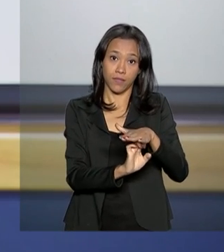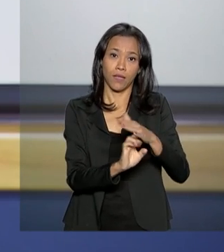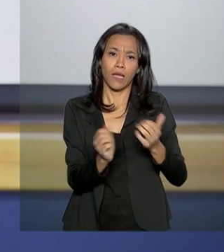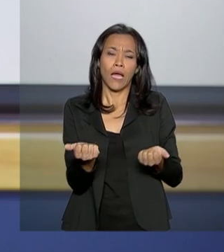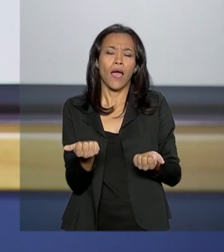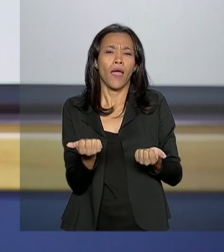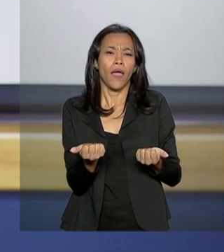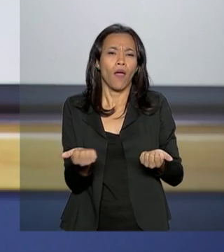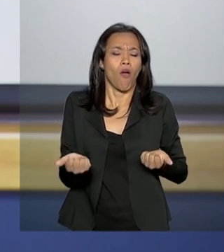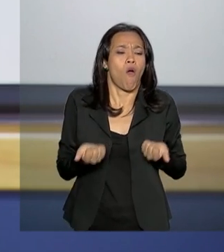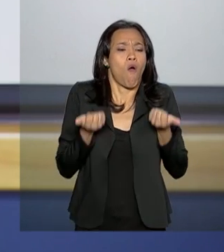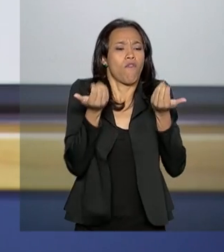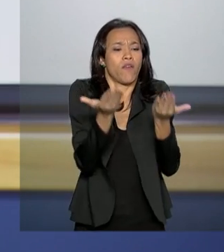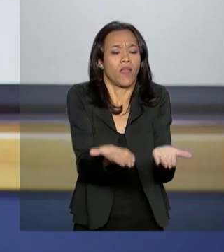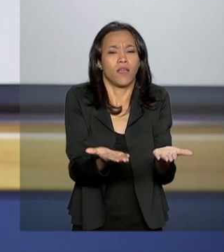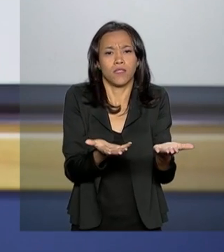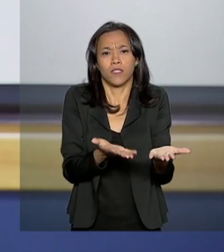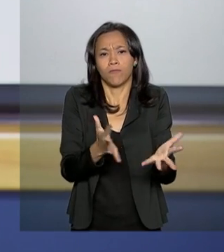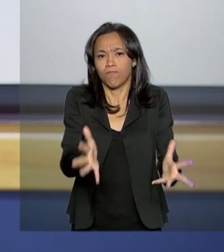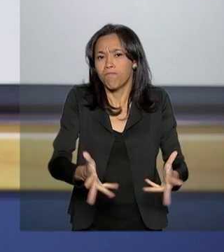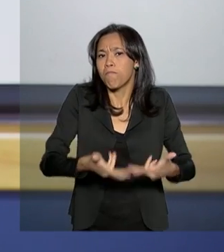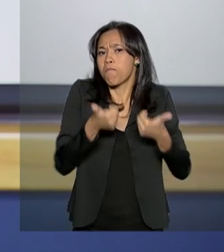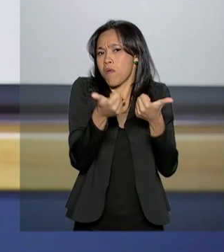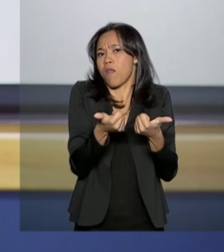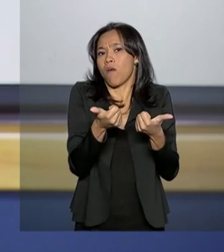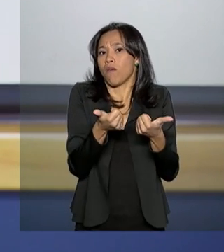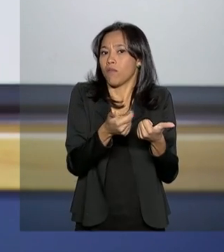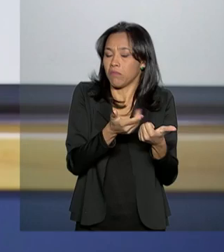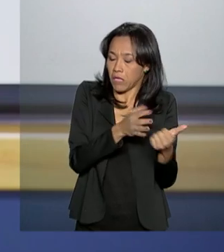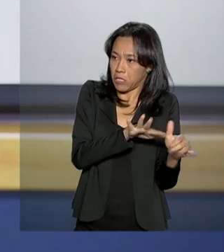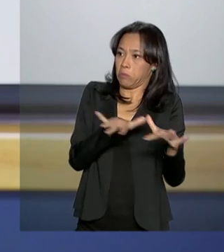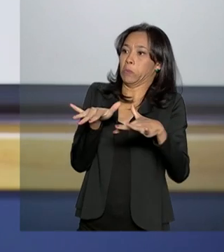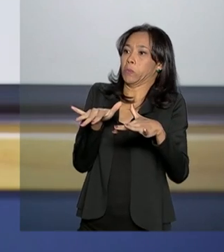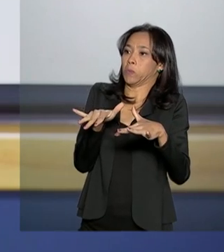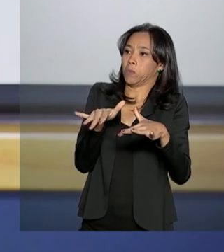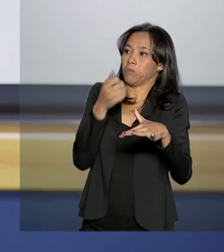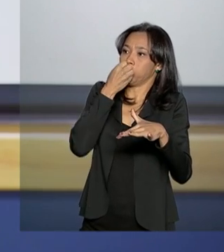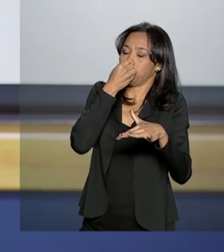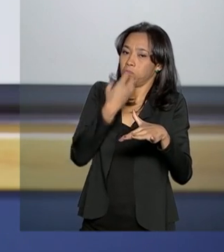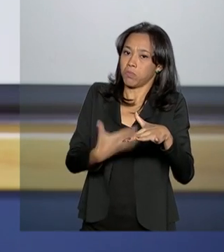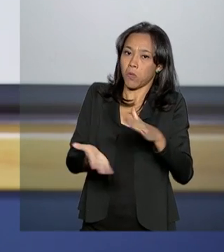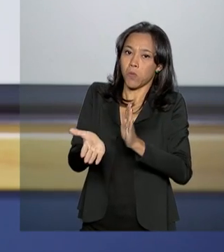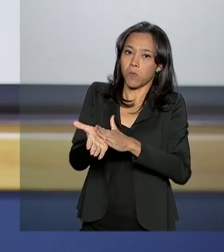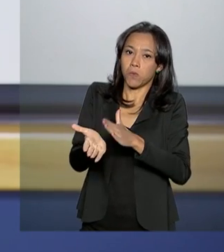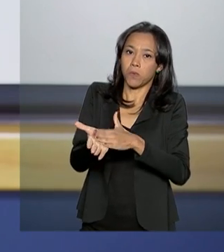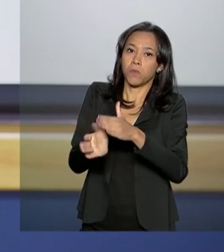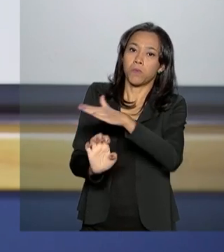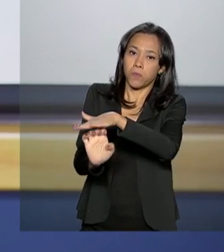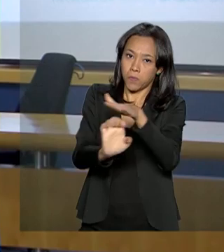consumidores, maior é o reconhecimento deles pelo serviço prestado.